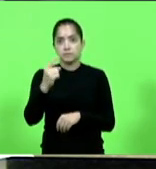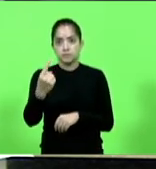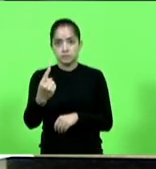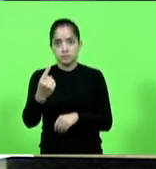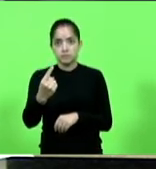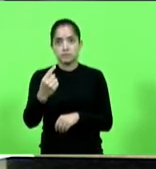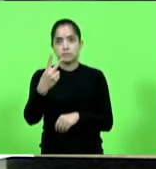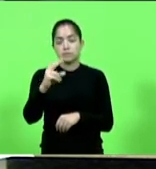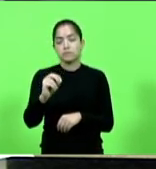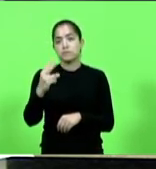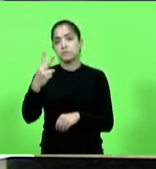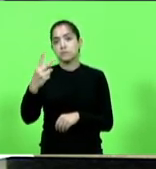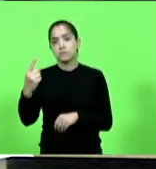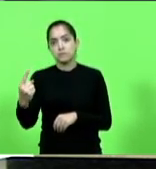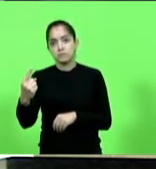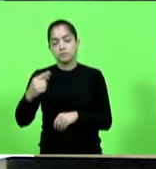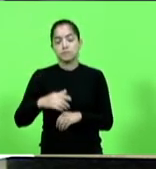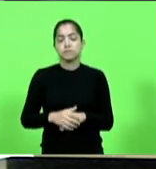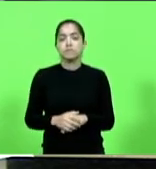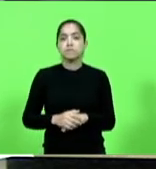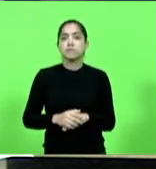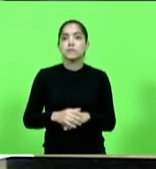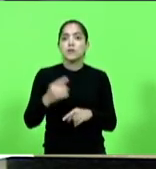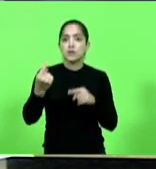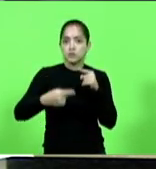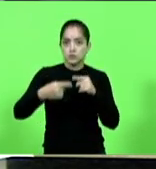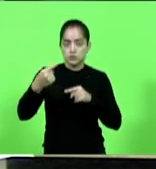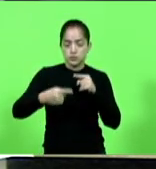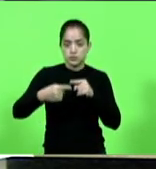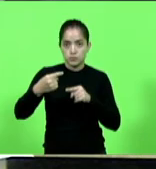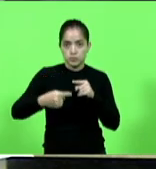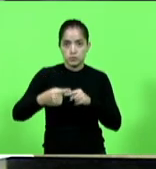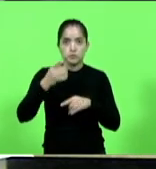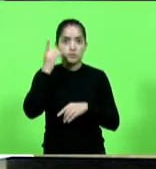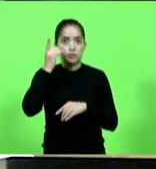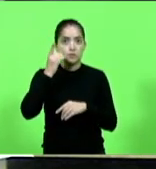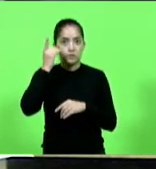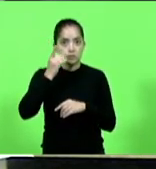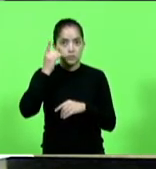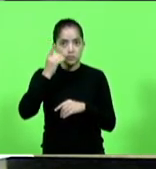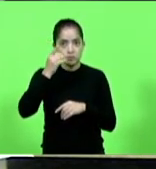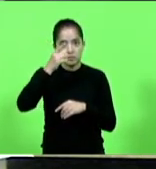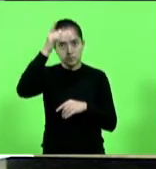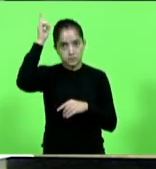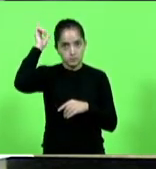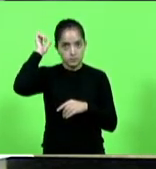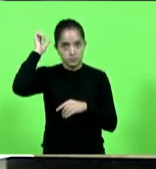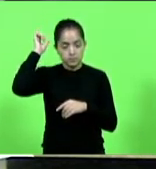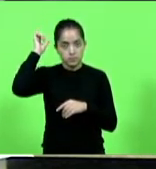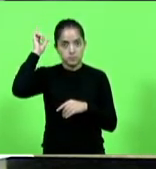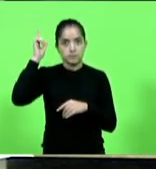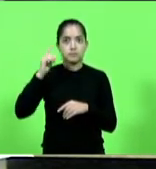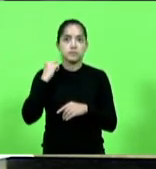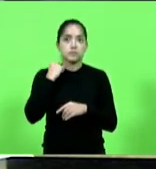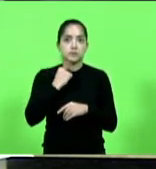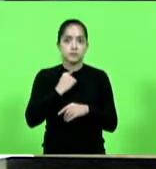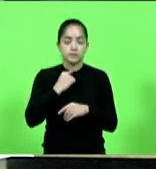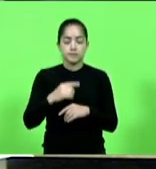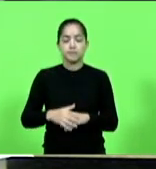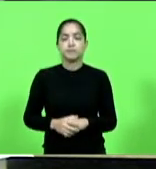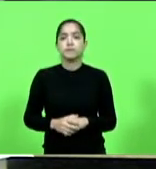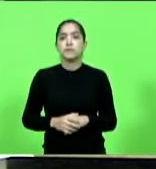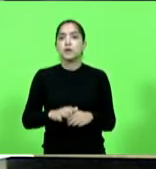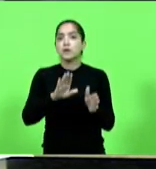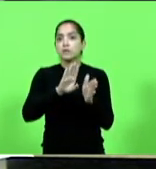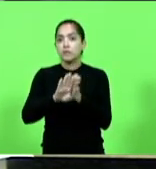-2021. Após ser discutido pelos senhores deputados Sargento Lima e Silvio Drevec, foi